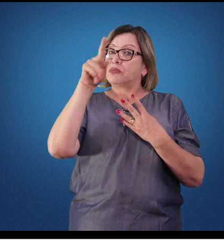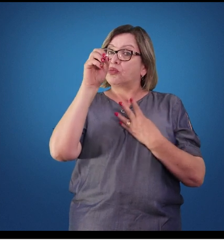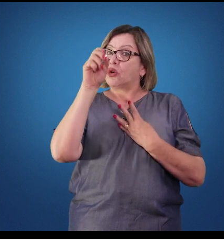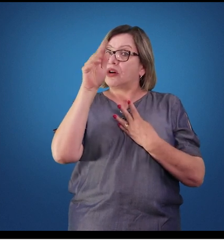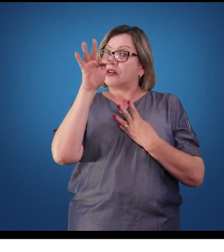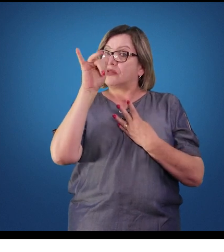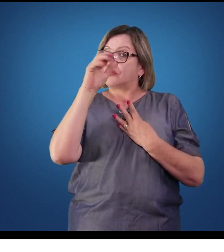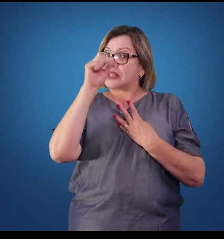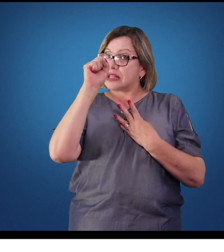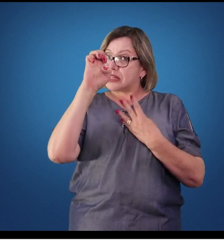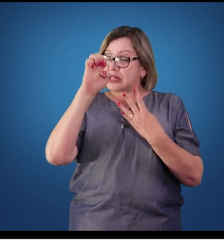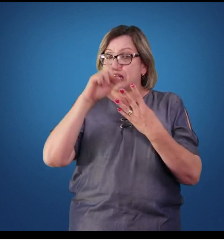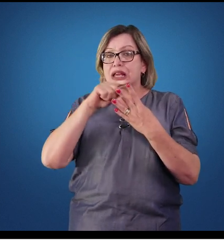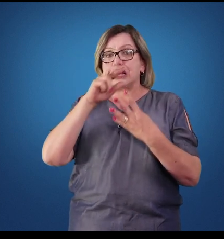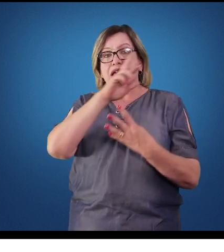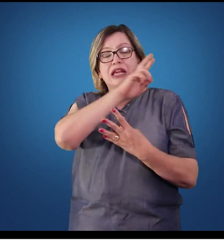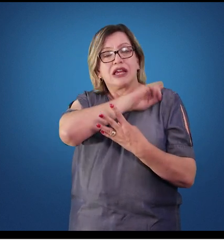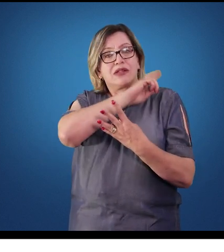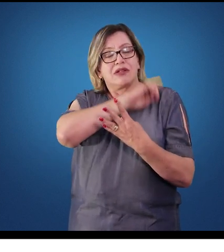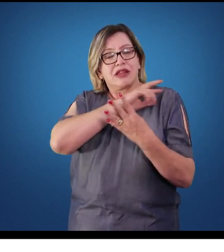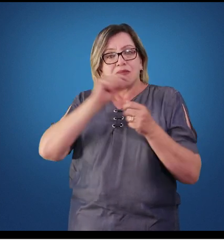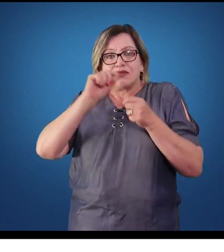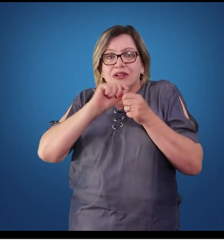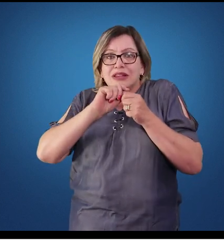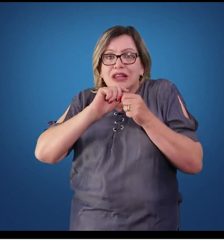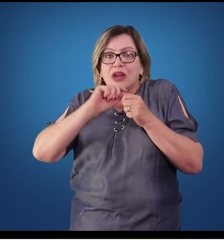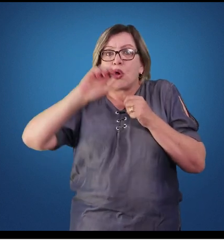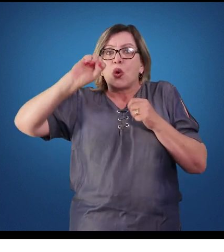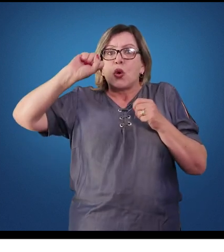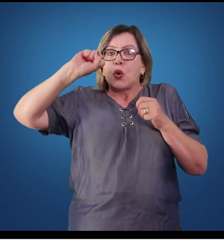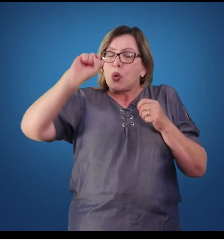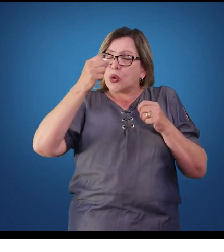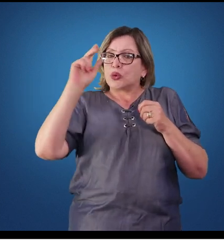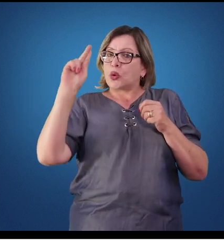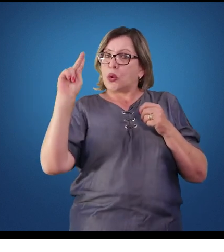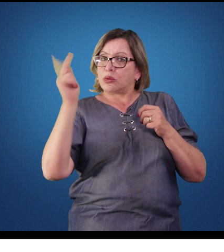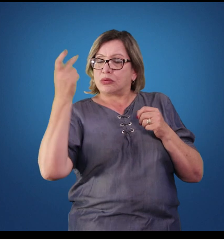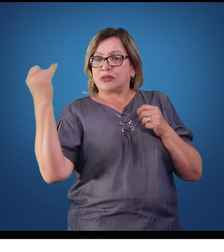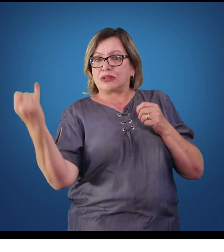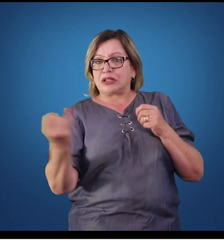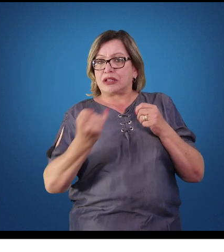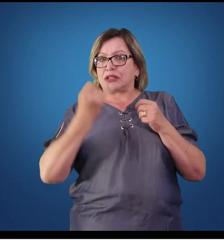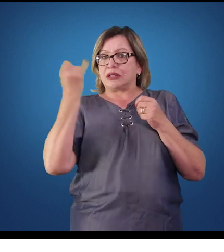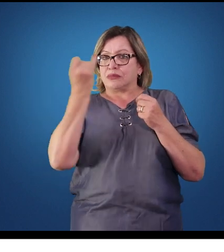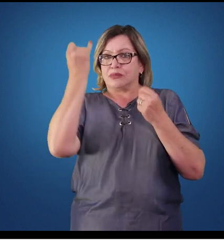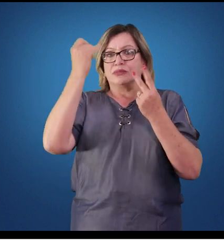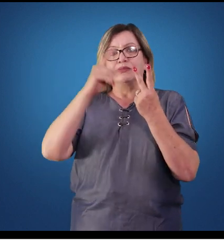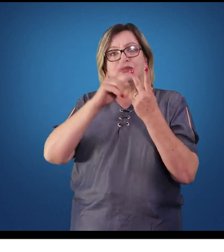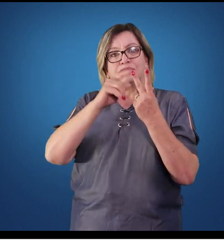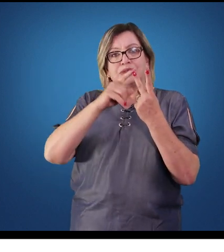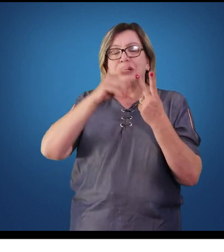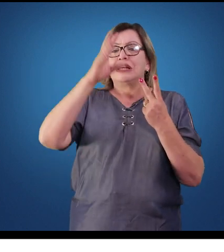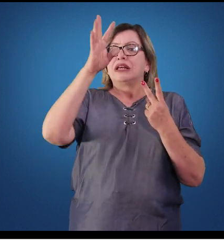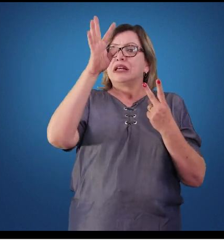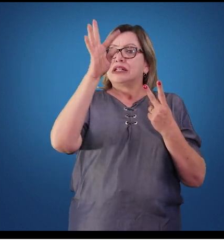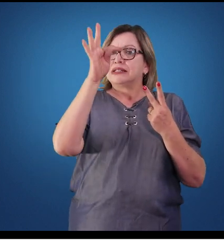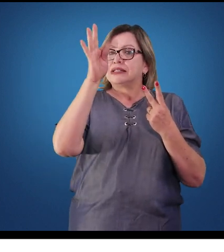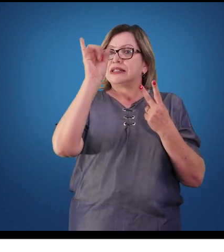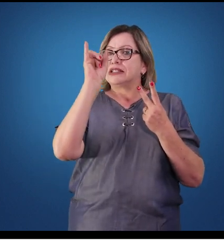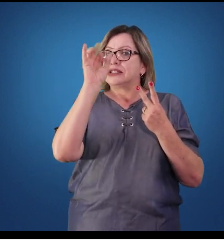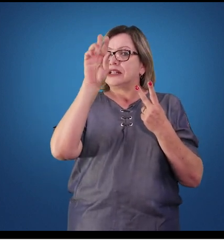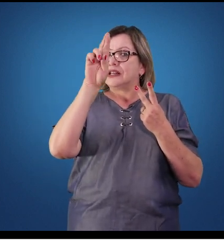de oito hormônios importantes no nosso organismo, a glândula da tireoide,